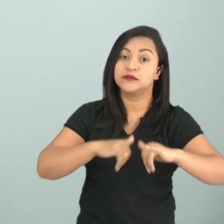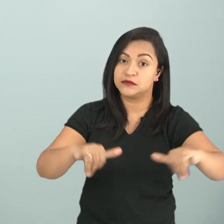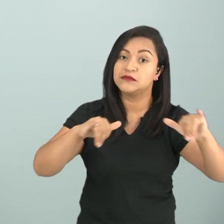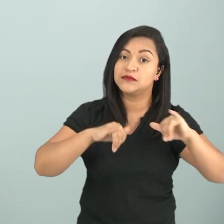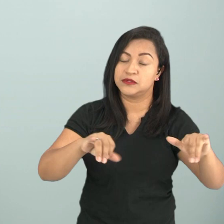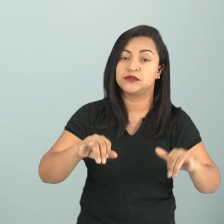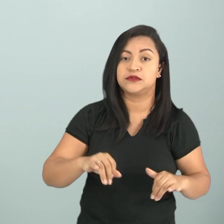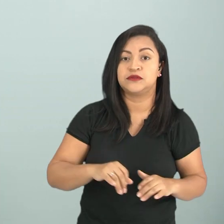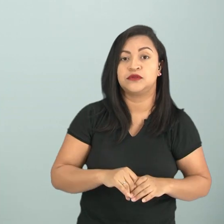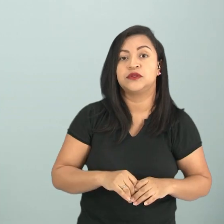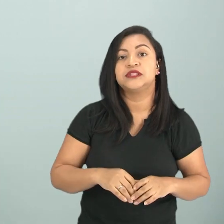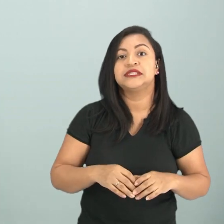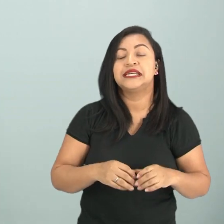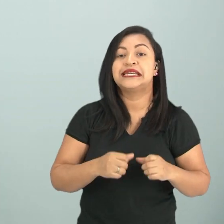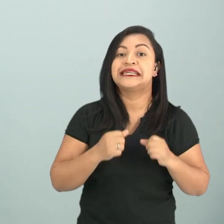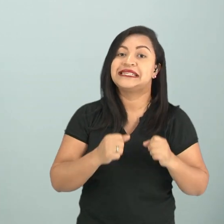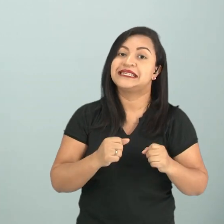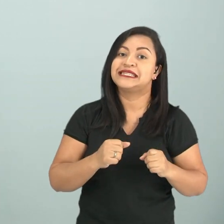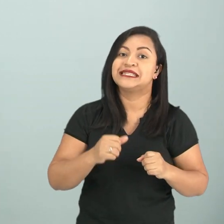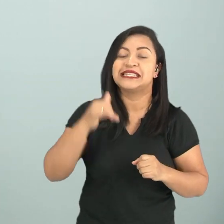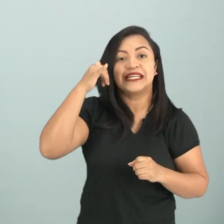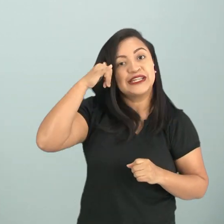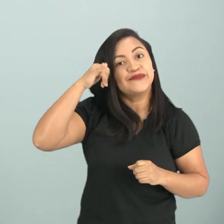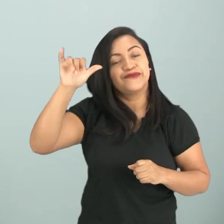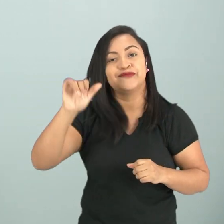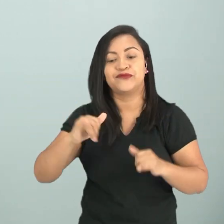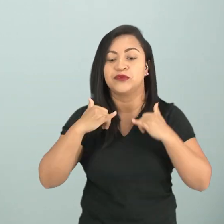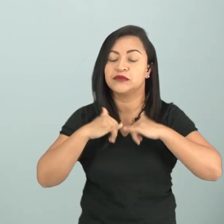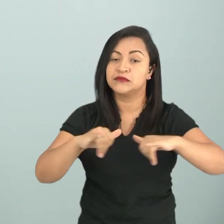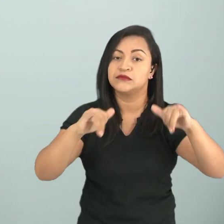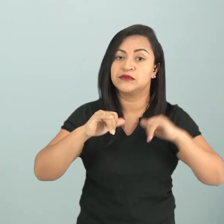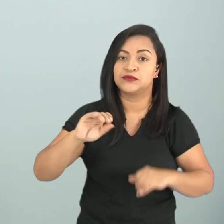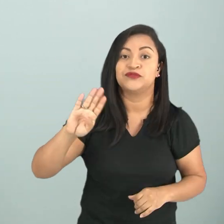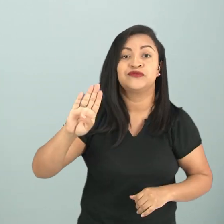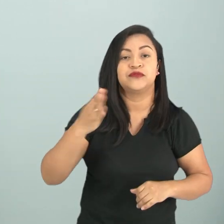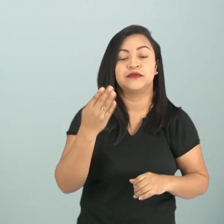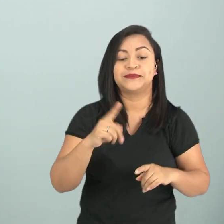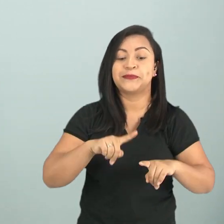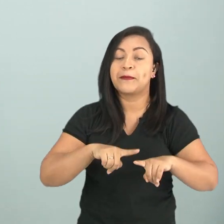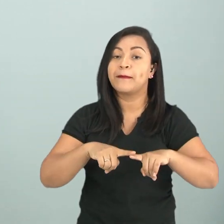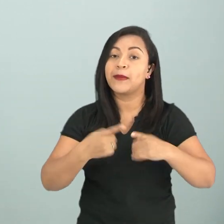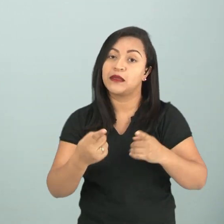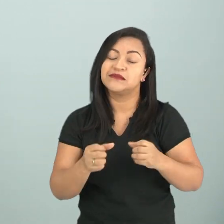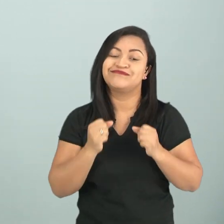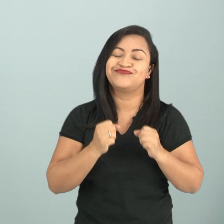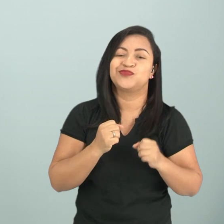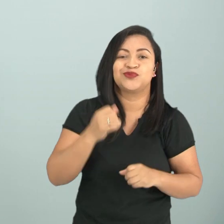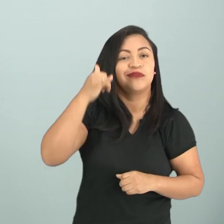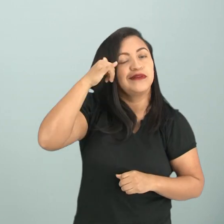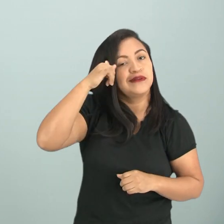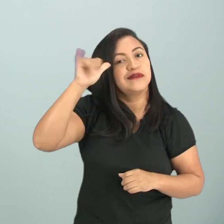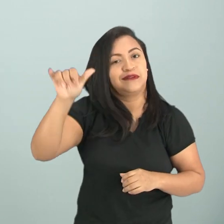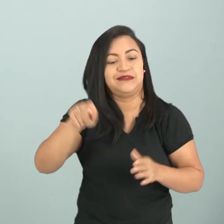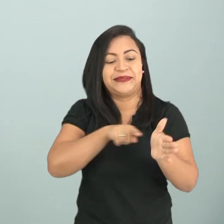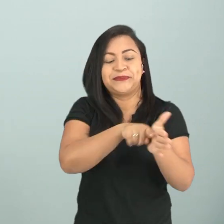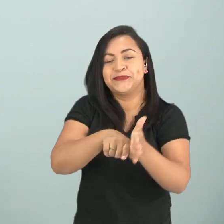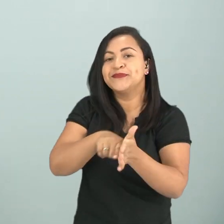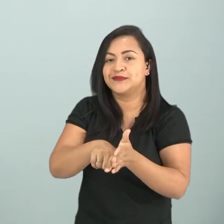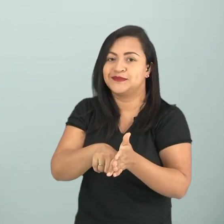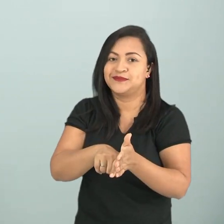falsas e não deixam que essas informações cheguem para você. Então, no caso a Wiki, é um texto